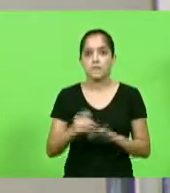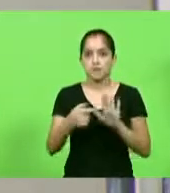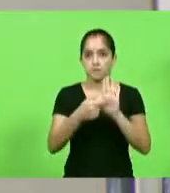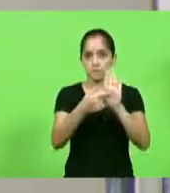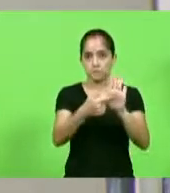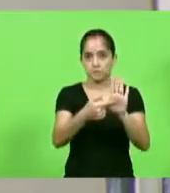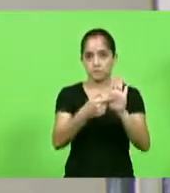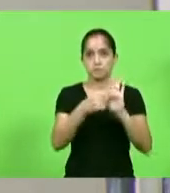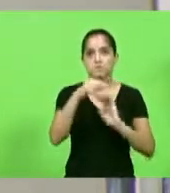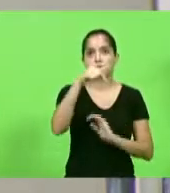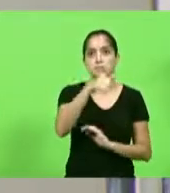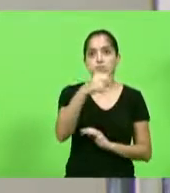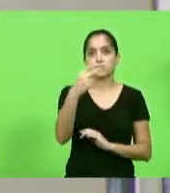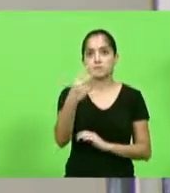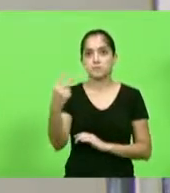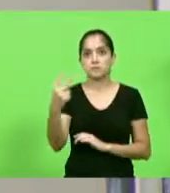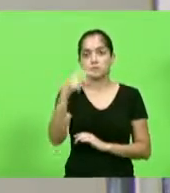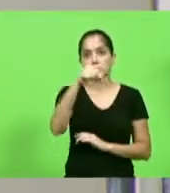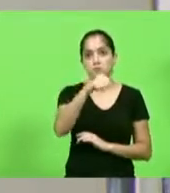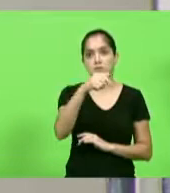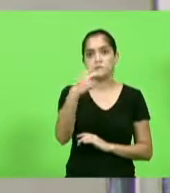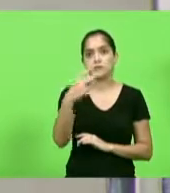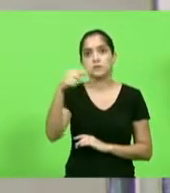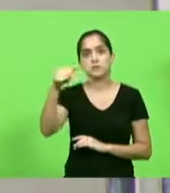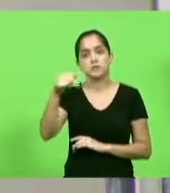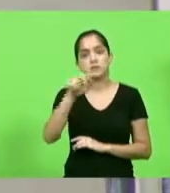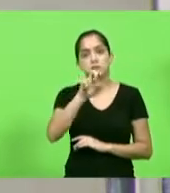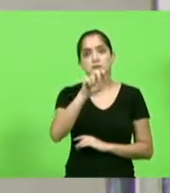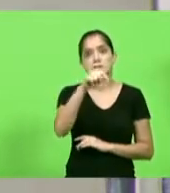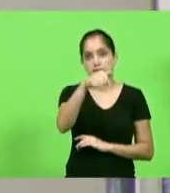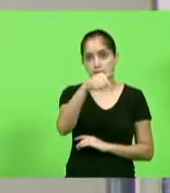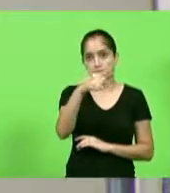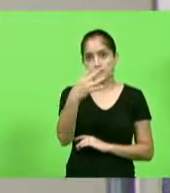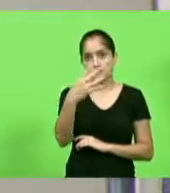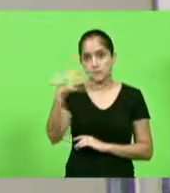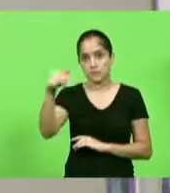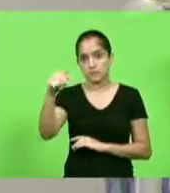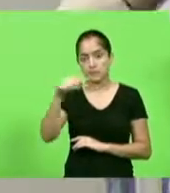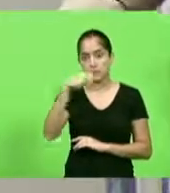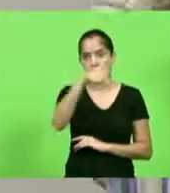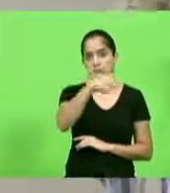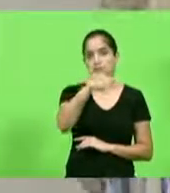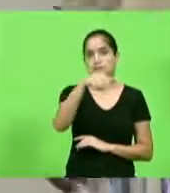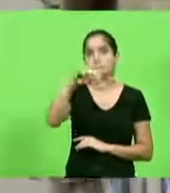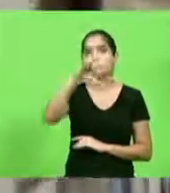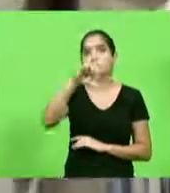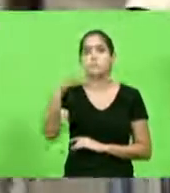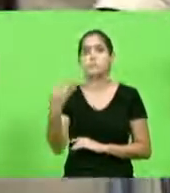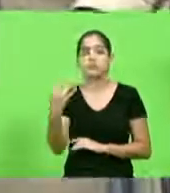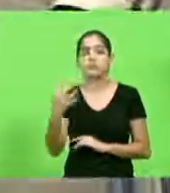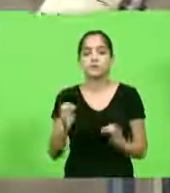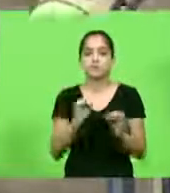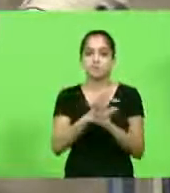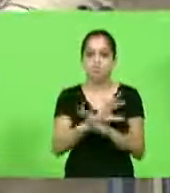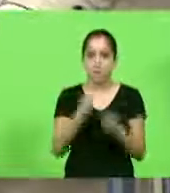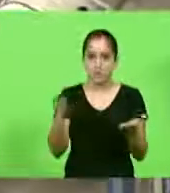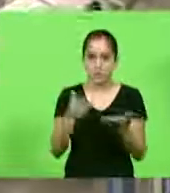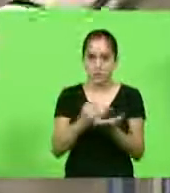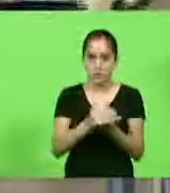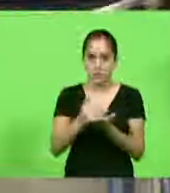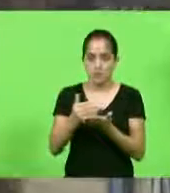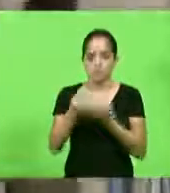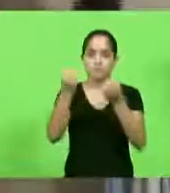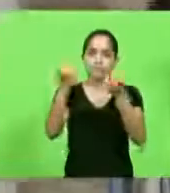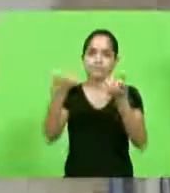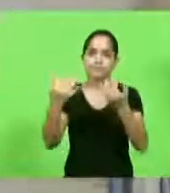indicações 722, 727 e 747 a 794. Fim da ordem do dia, passamos às